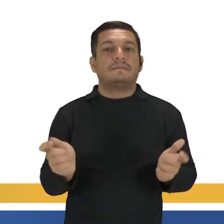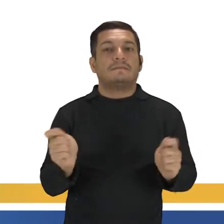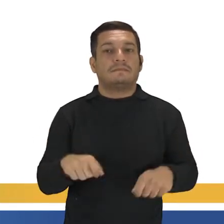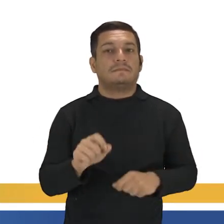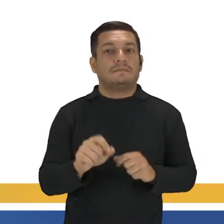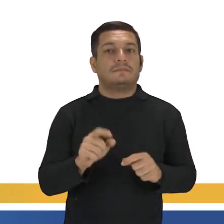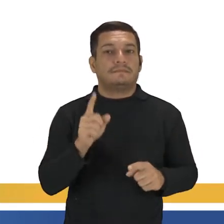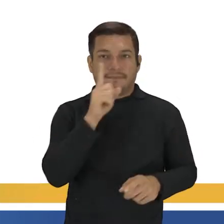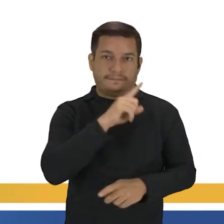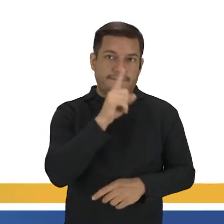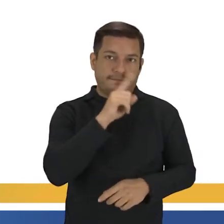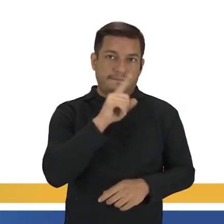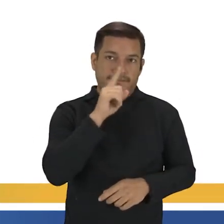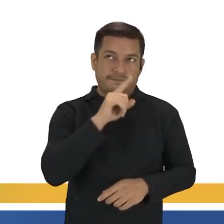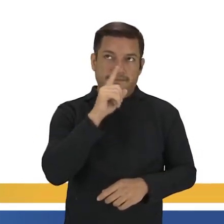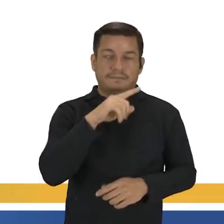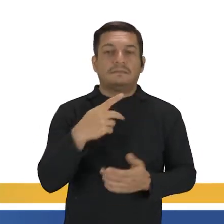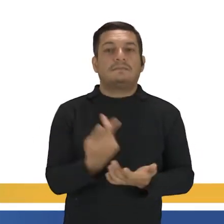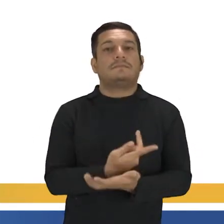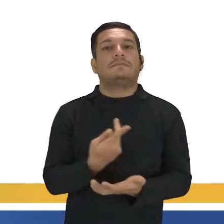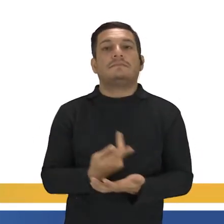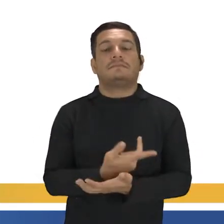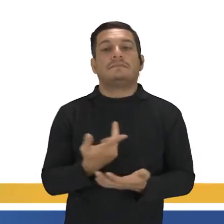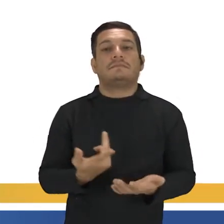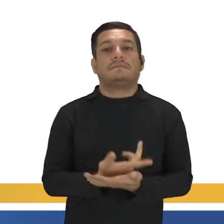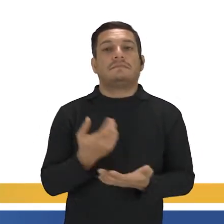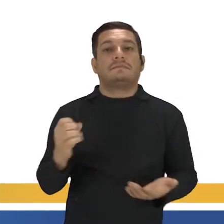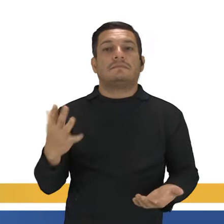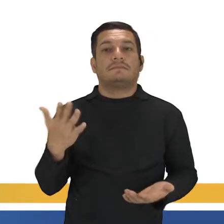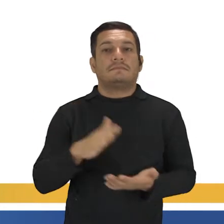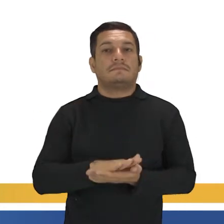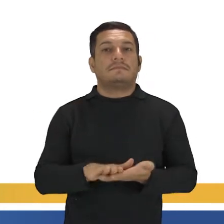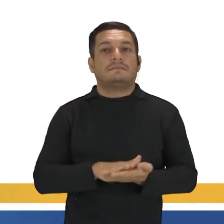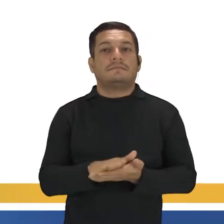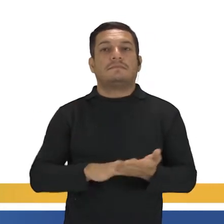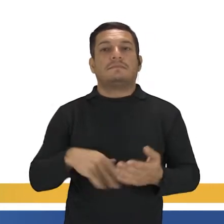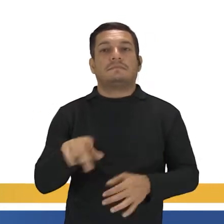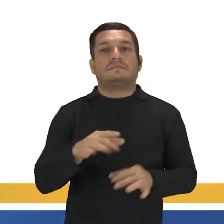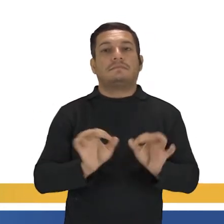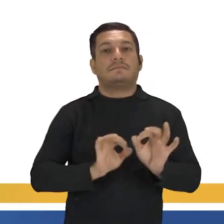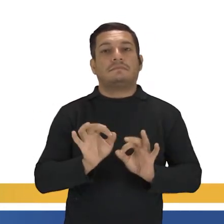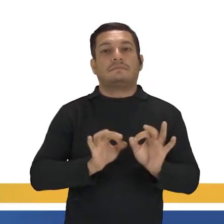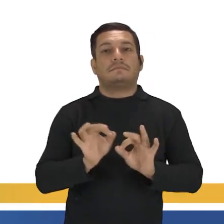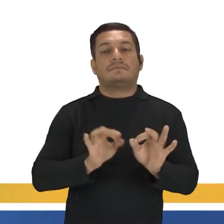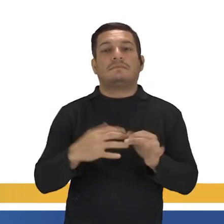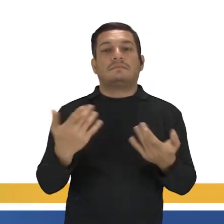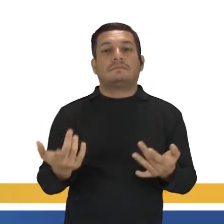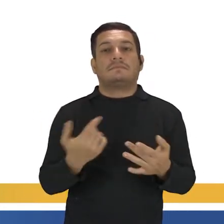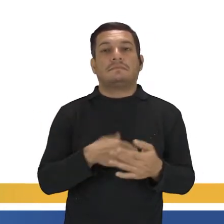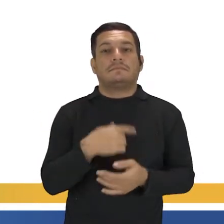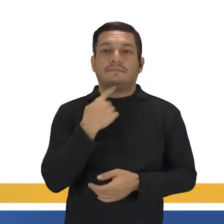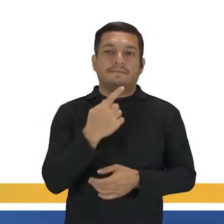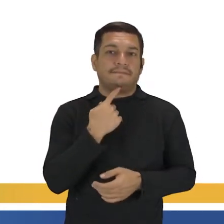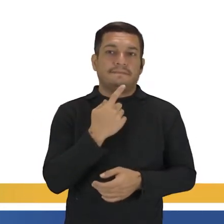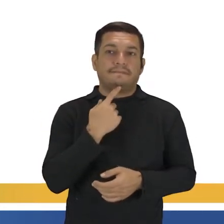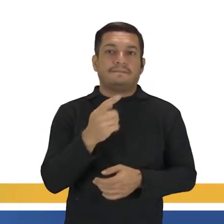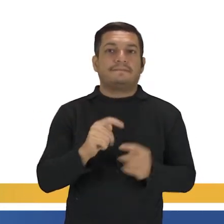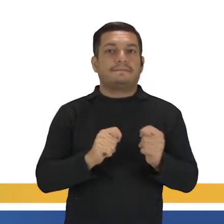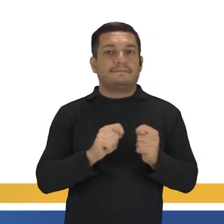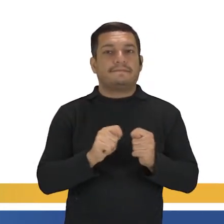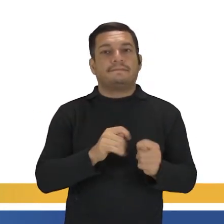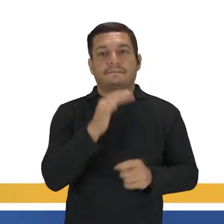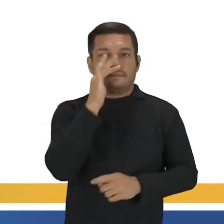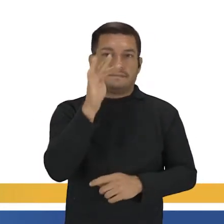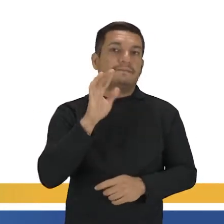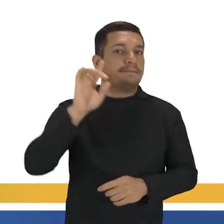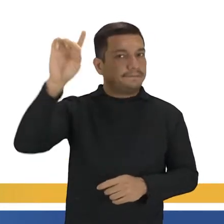pode falhar. Claro que pode dar errado, não acontecer aquilo que você planejou. Afinal, ninguém controla o futuro, a não ser Deus,